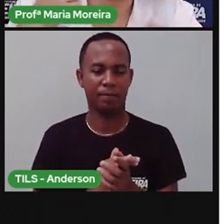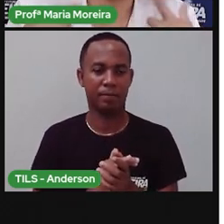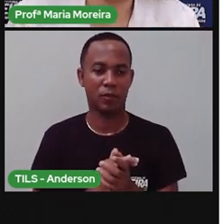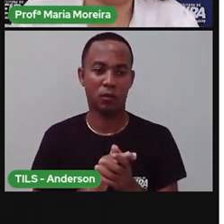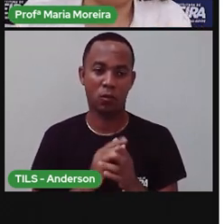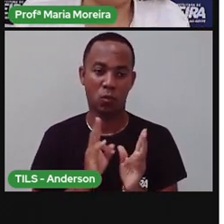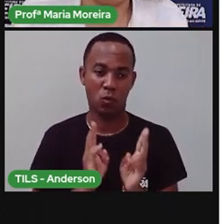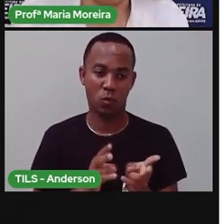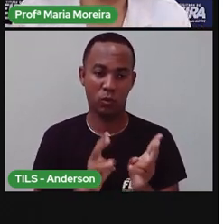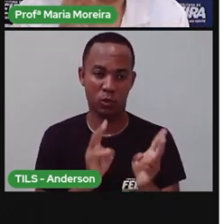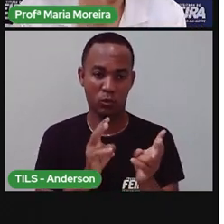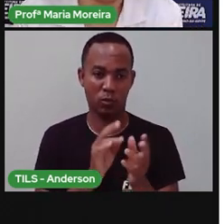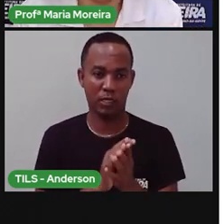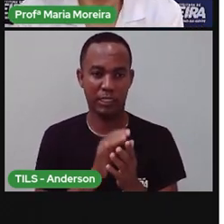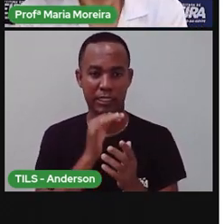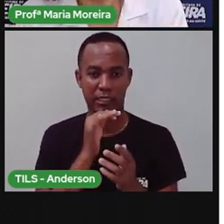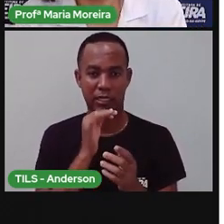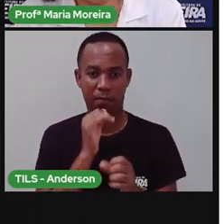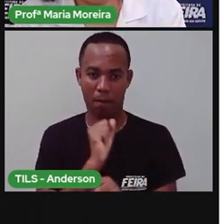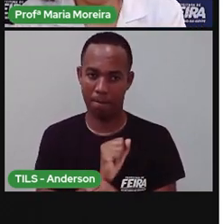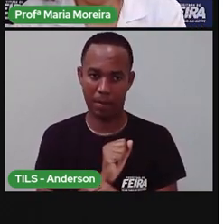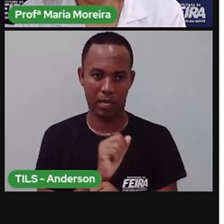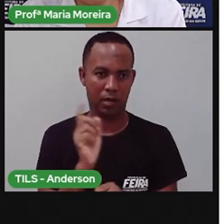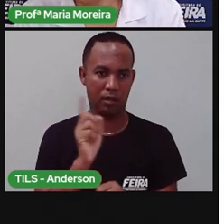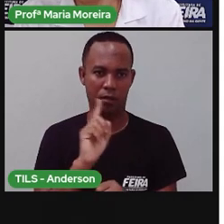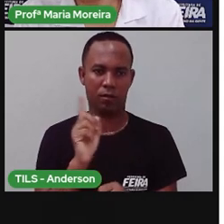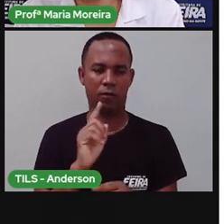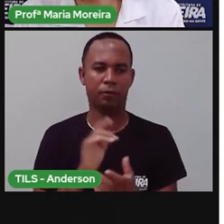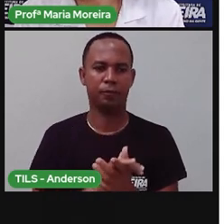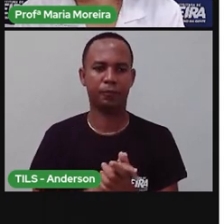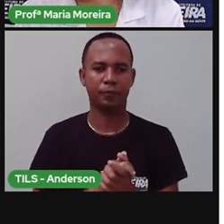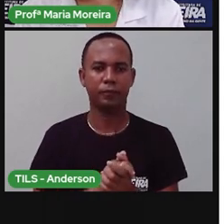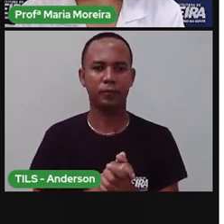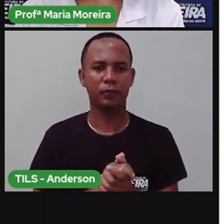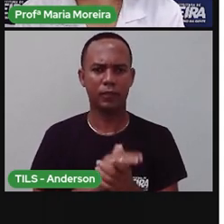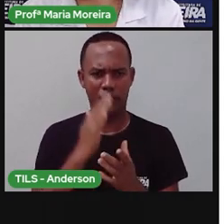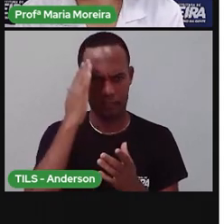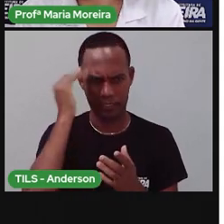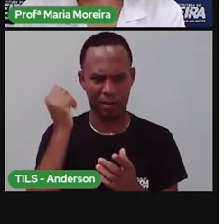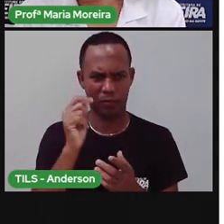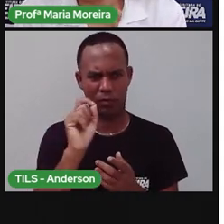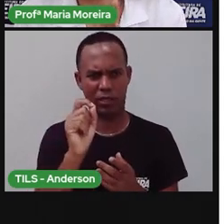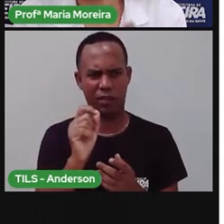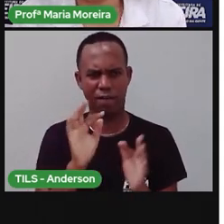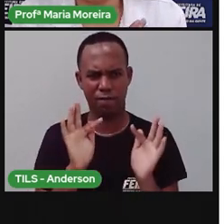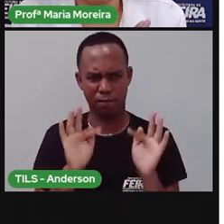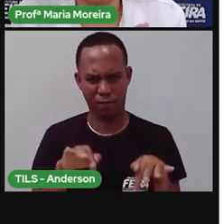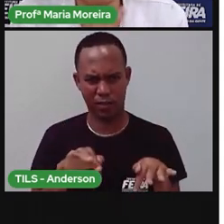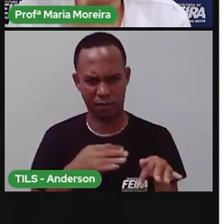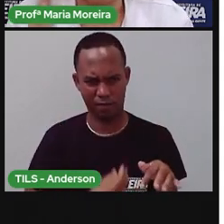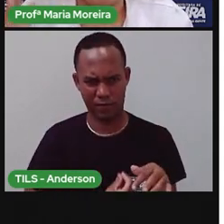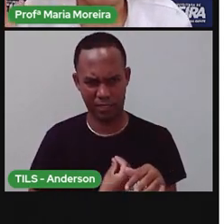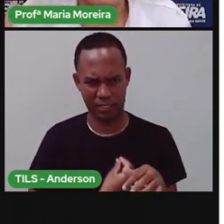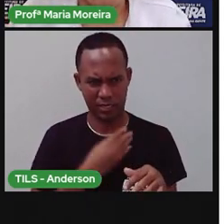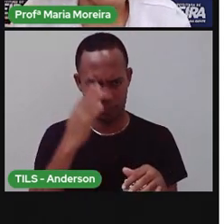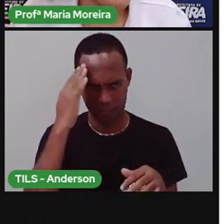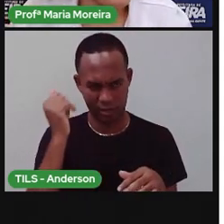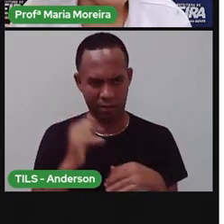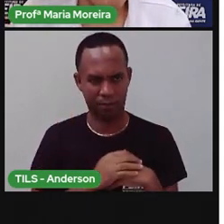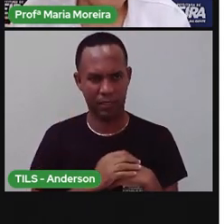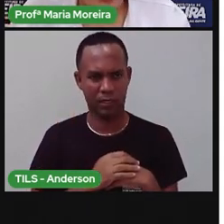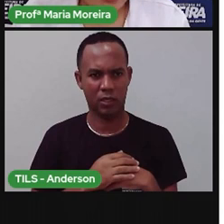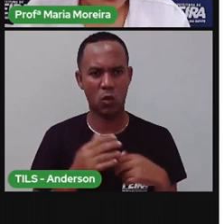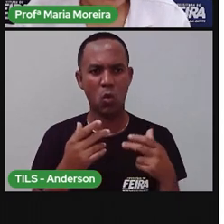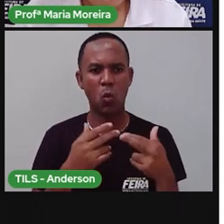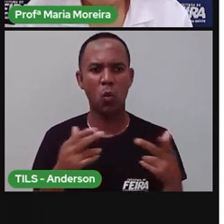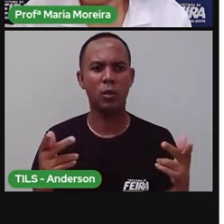continua, não tem claro, a não ser que o animal, ele entre em extinção. Você sabe o que é extinção? Extinção é quando uma determinada coisa, ela